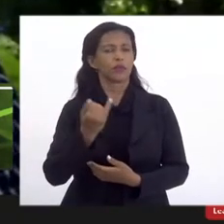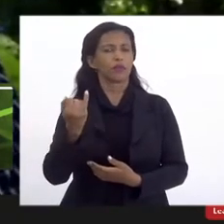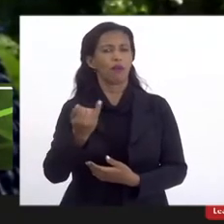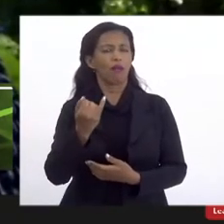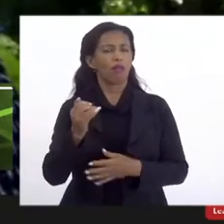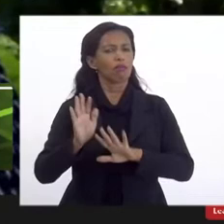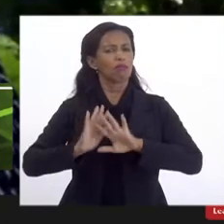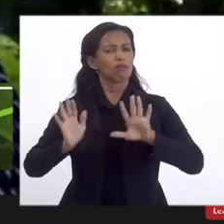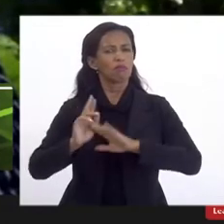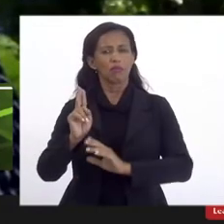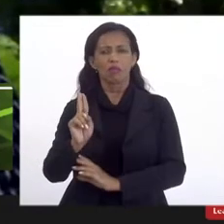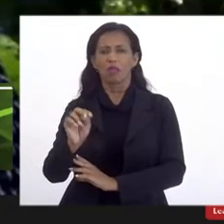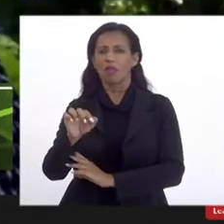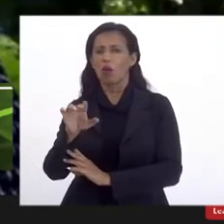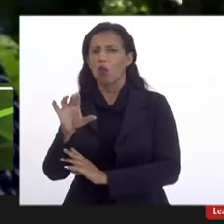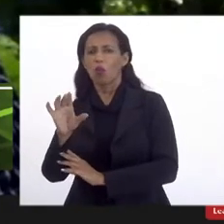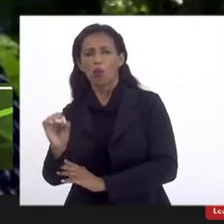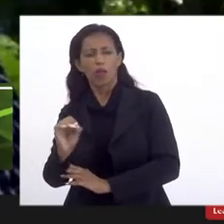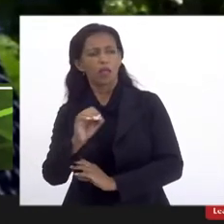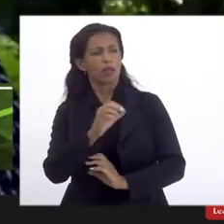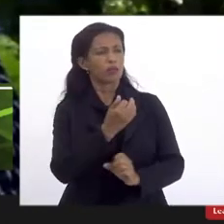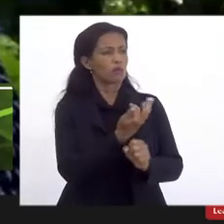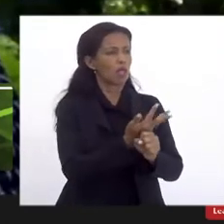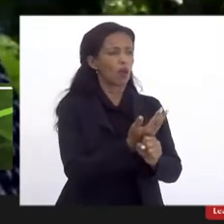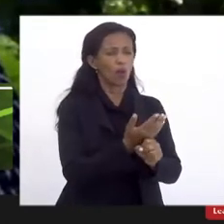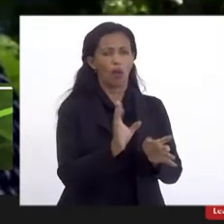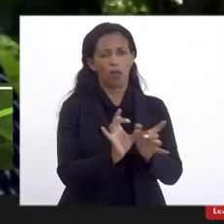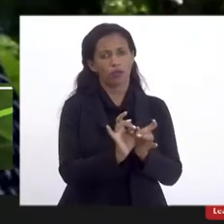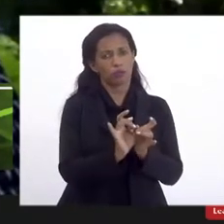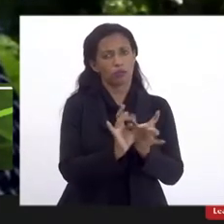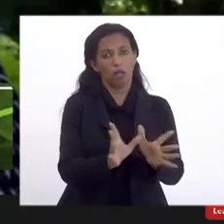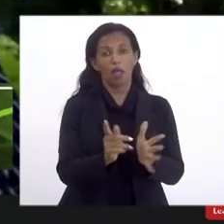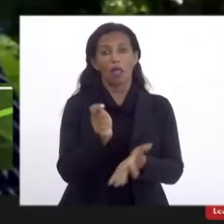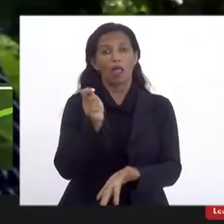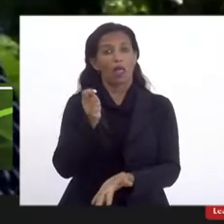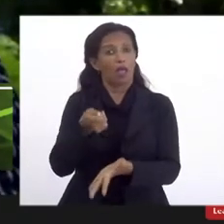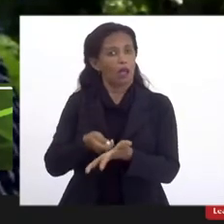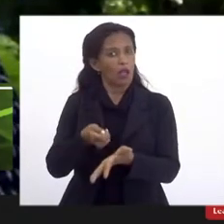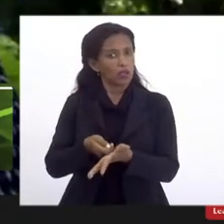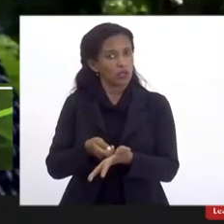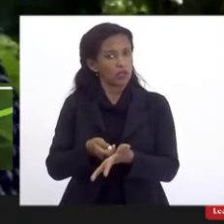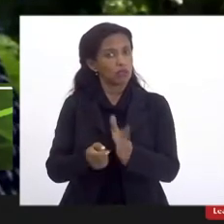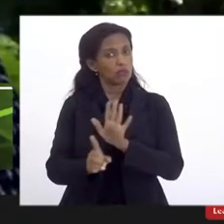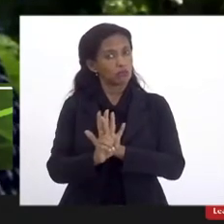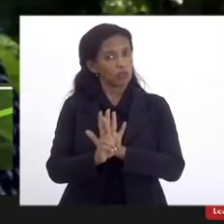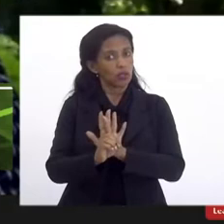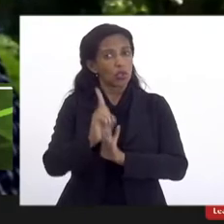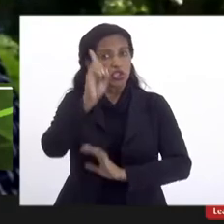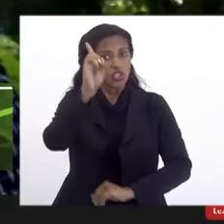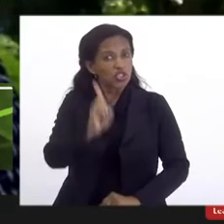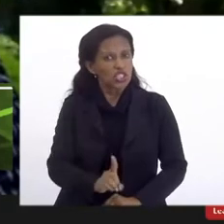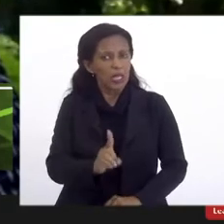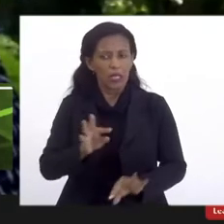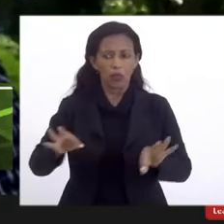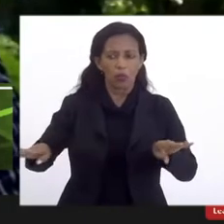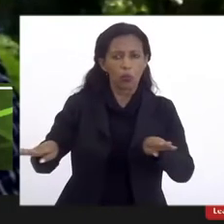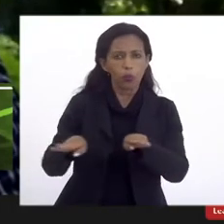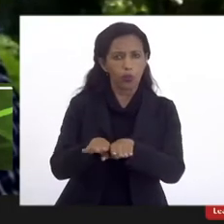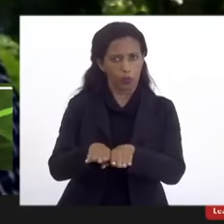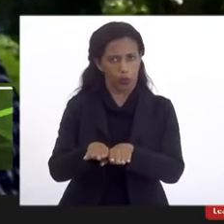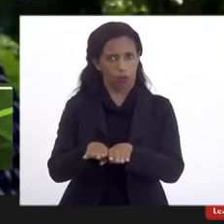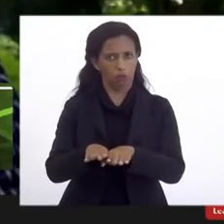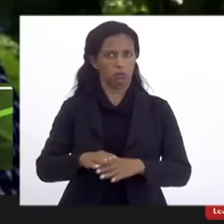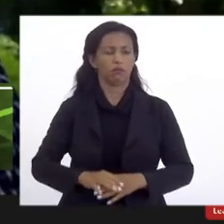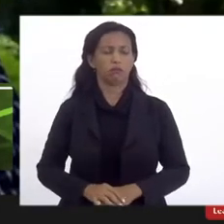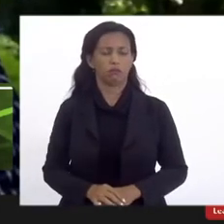nem a UESO nem a UERJ abrem mão. É a garantia dos direitos, isso é fundamental. E